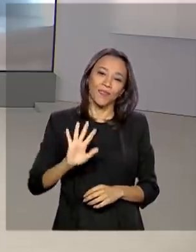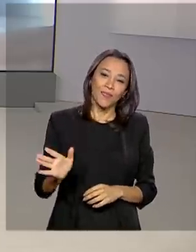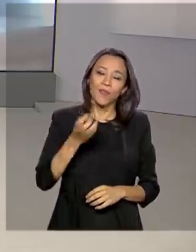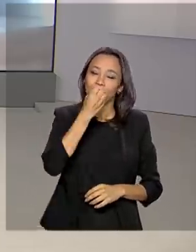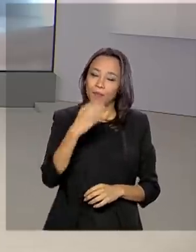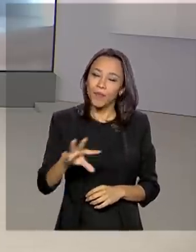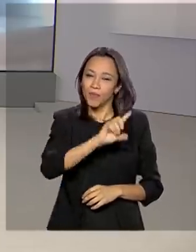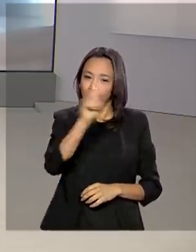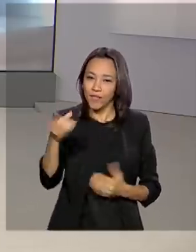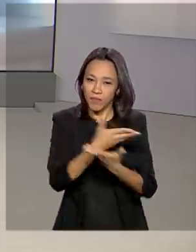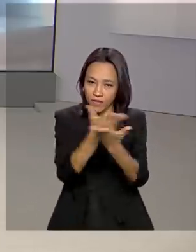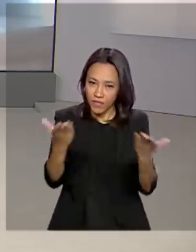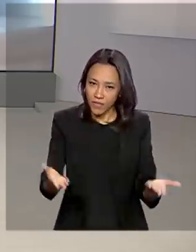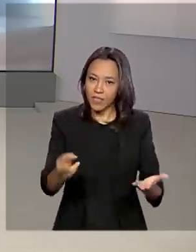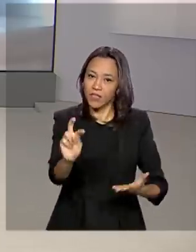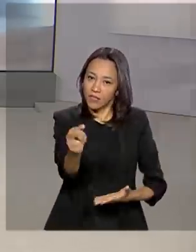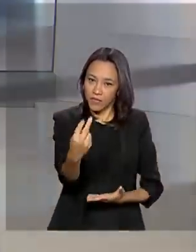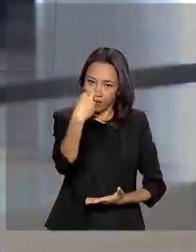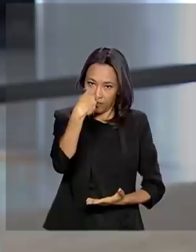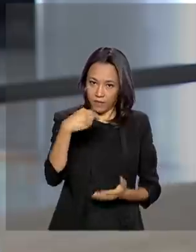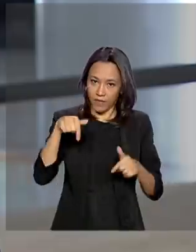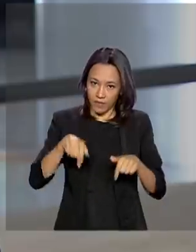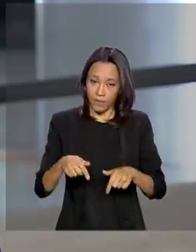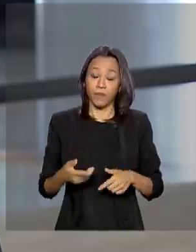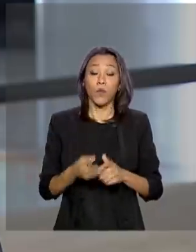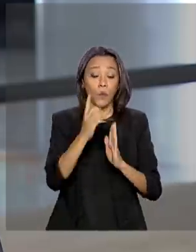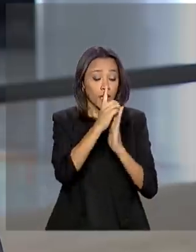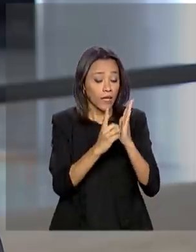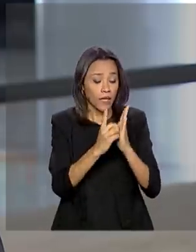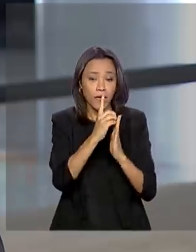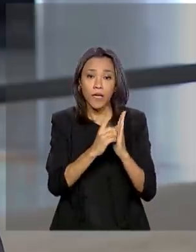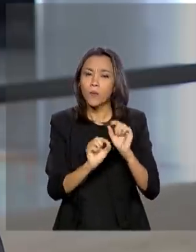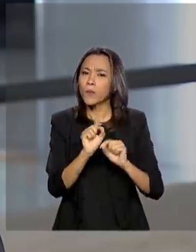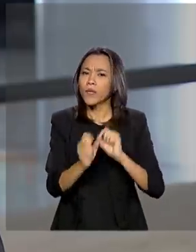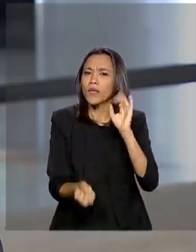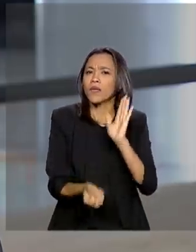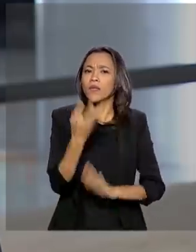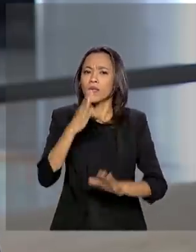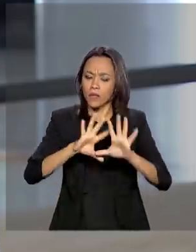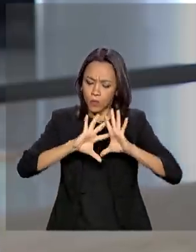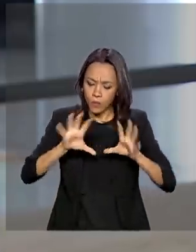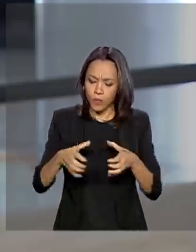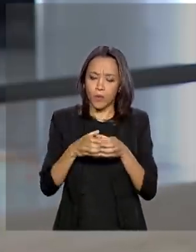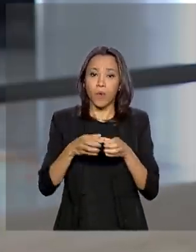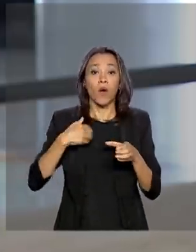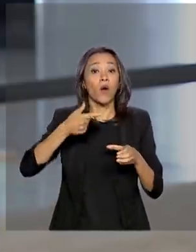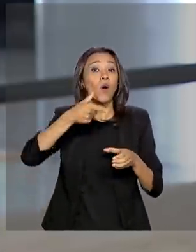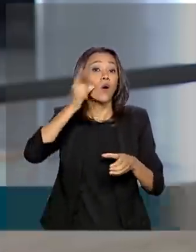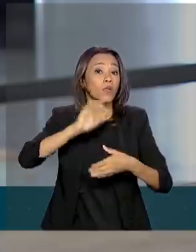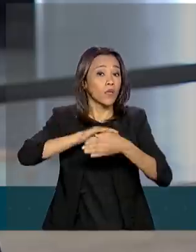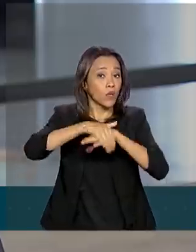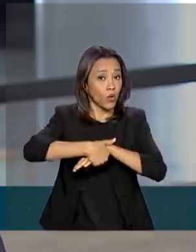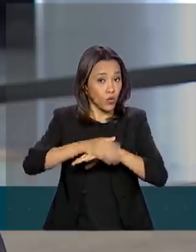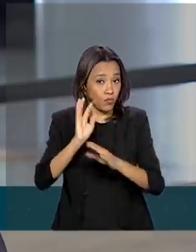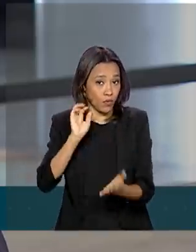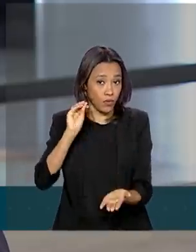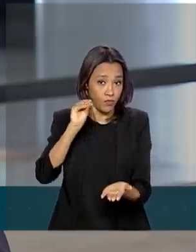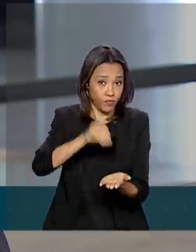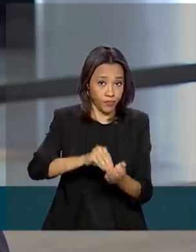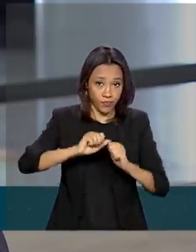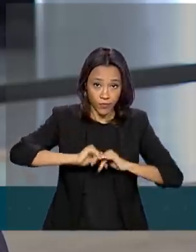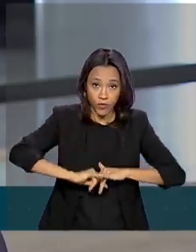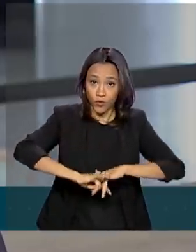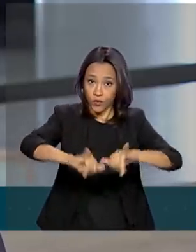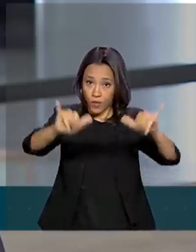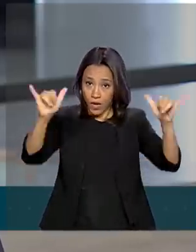bom dia para você e todos que nos acompanham. Olha, o decreto que cria esse comitê foi publicado ontem à noite em edição extra